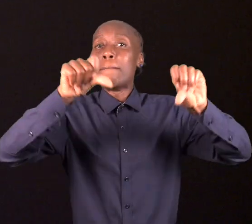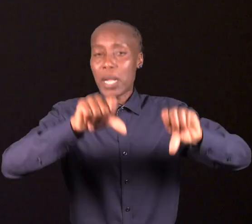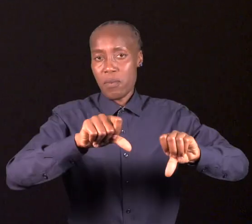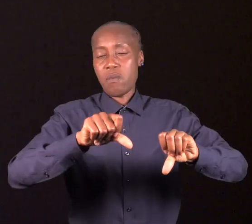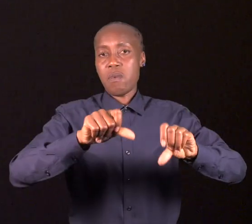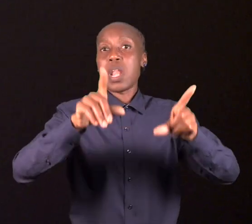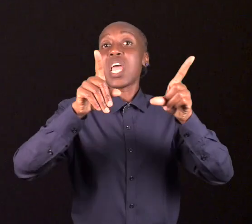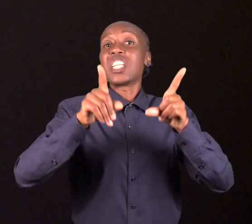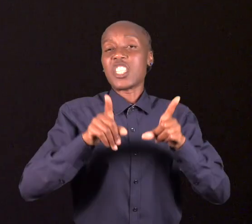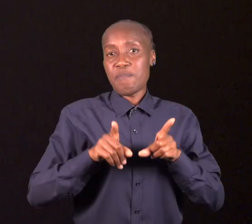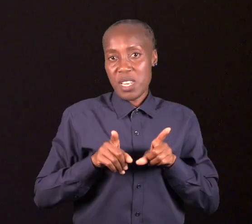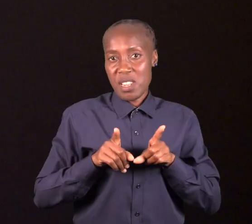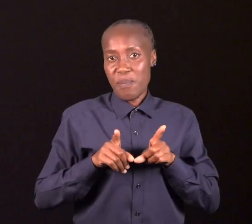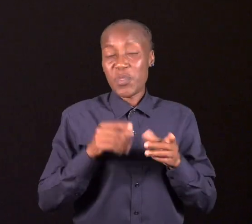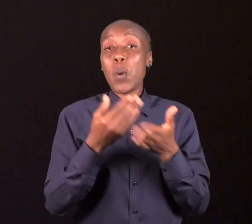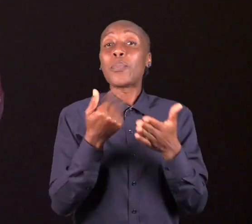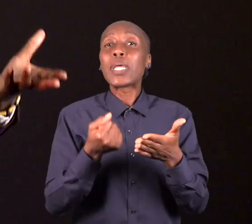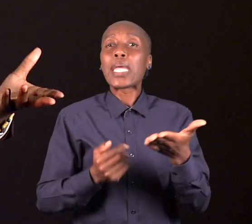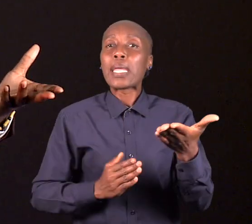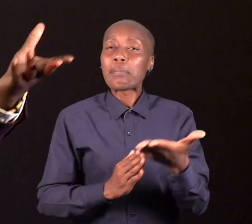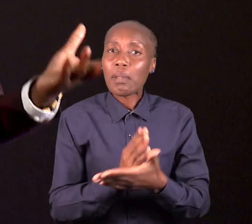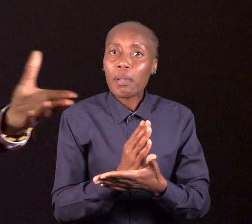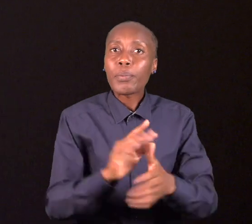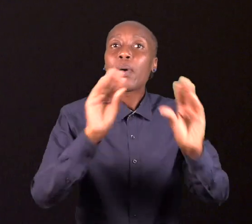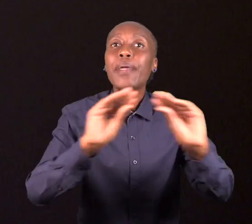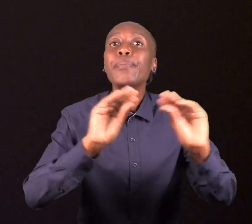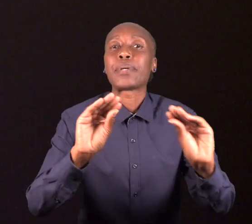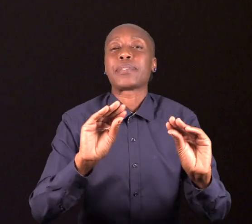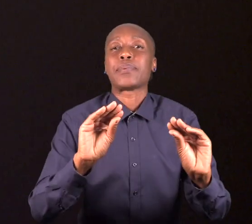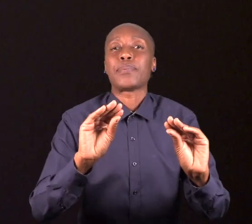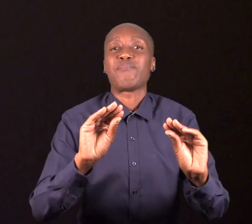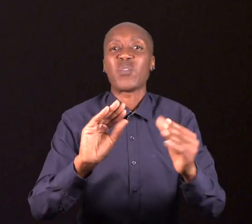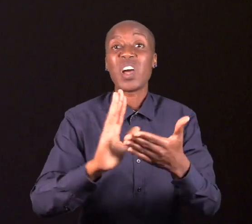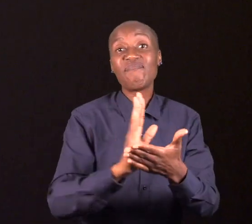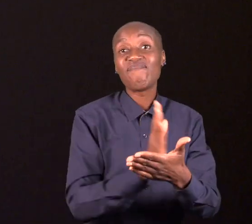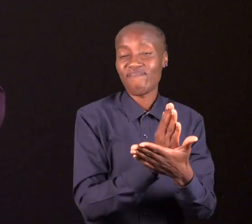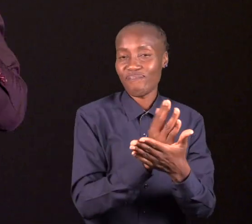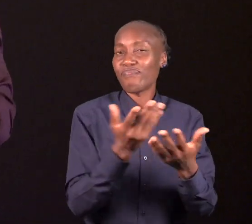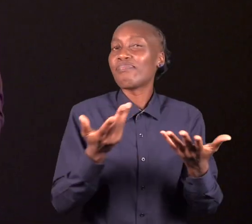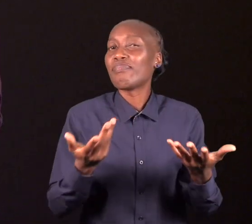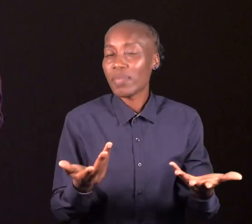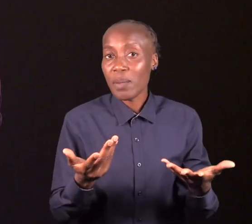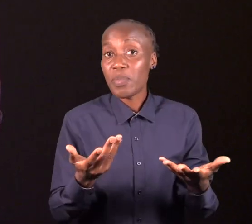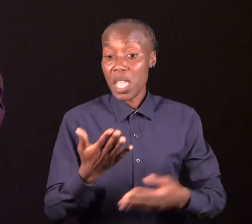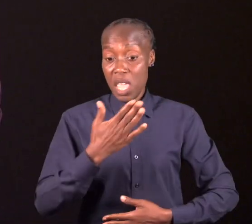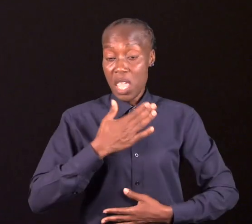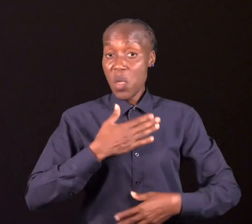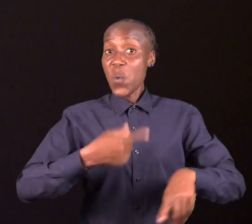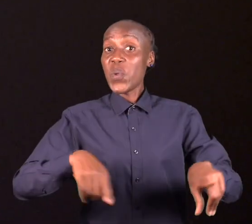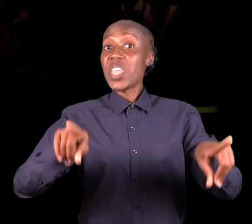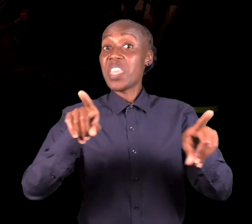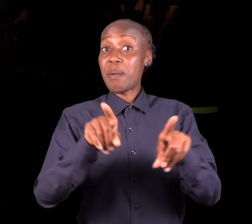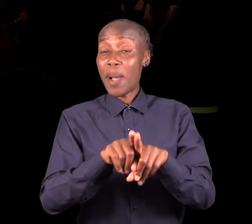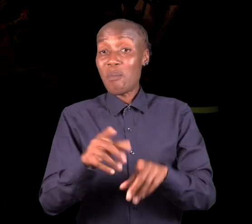um dos importantes direitos, o direito à educação. Eu, na qualidade